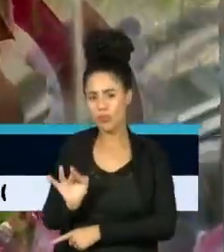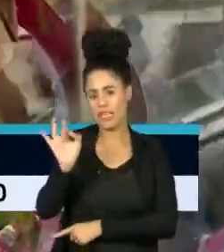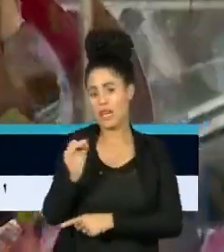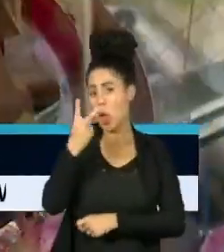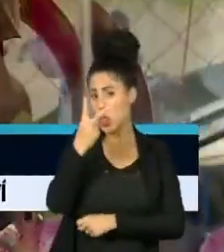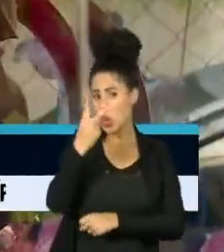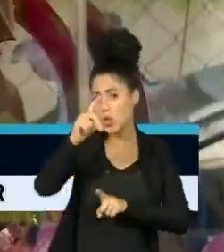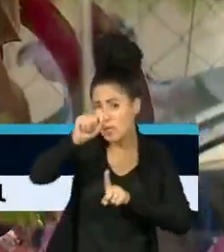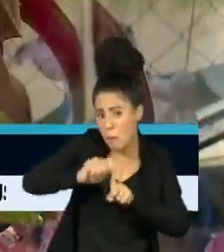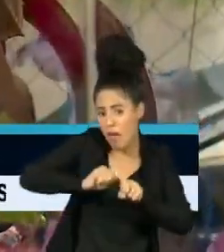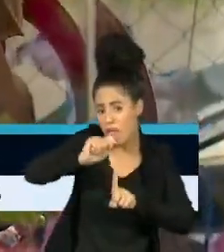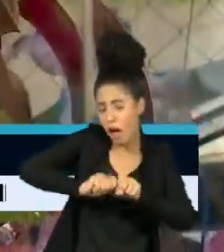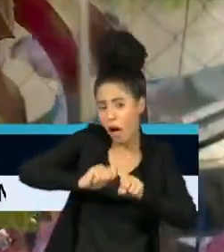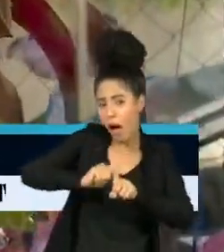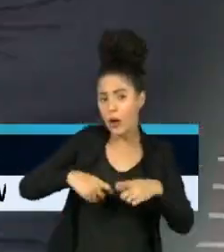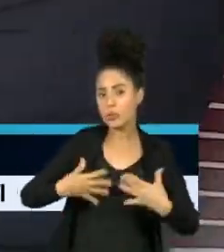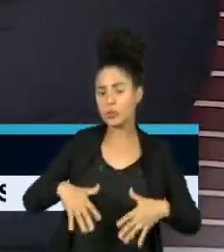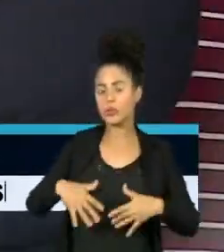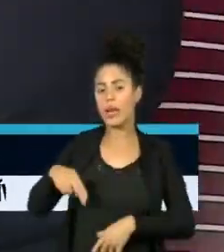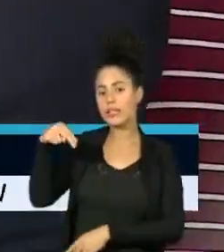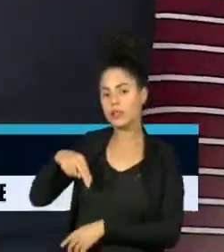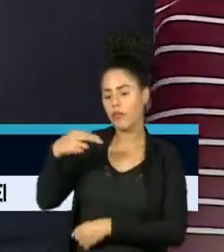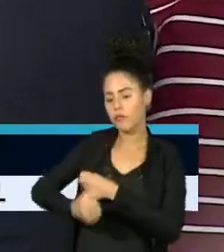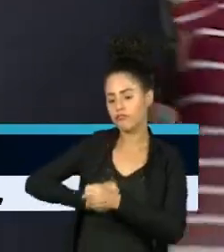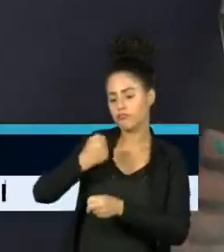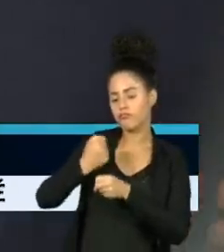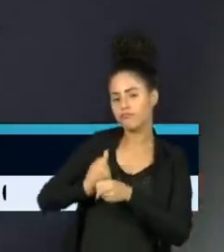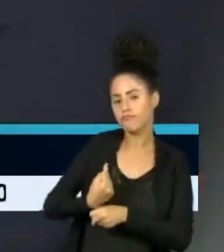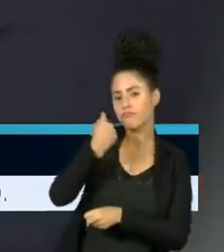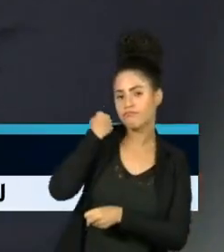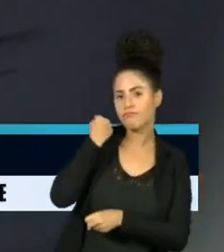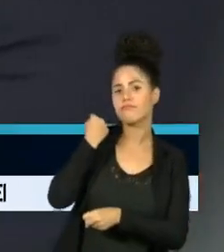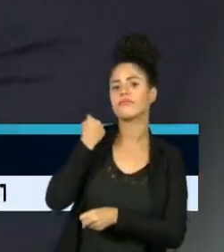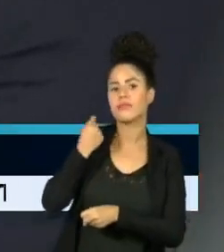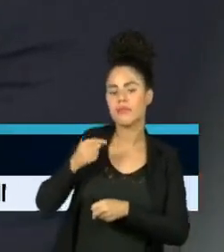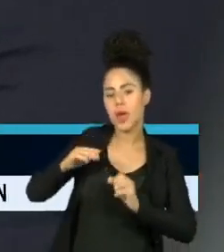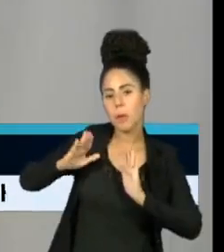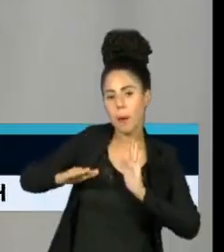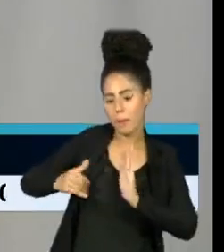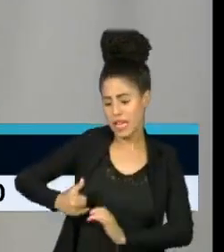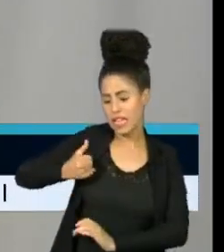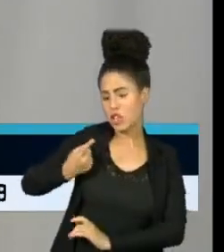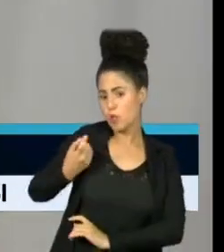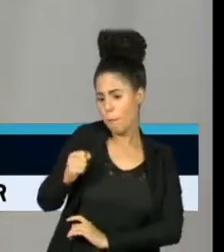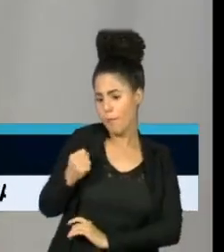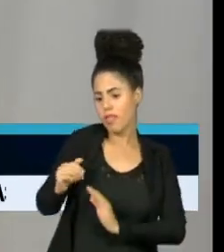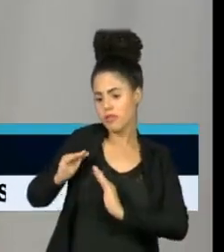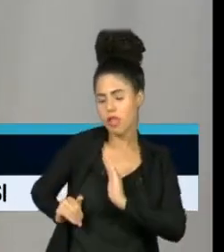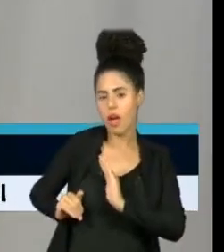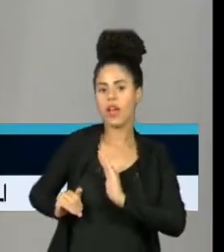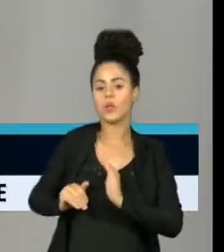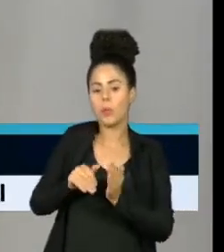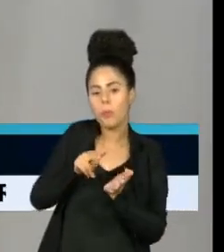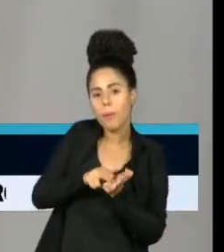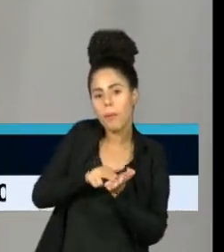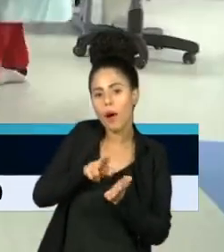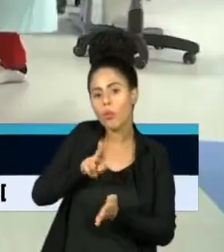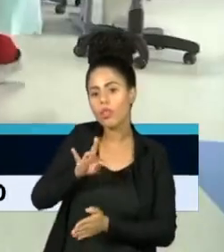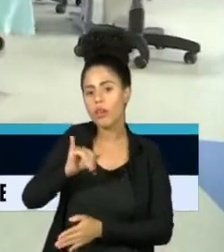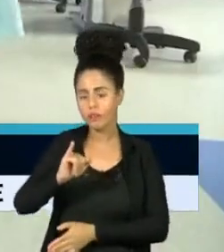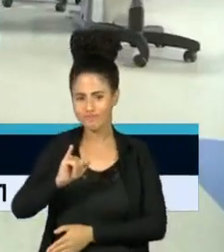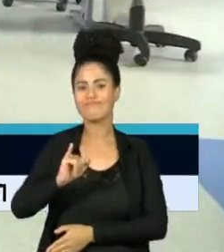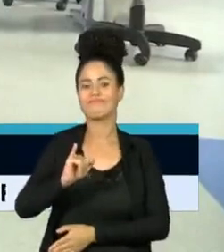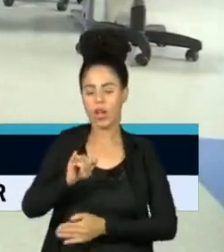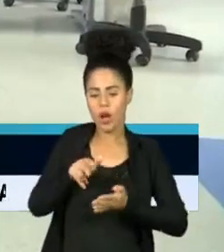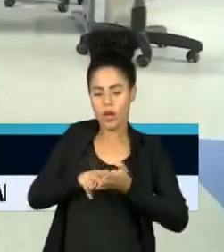meses. Em novembro do ano passado, 106 pacientes com menos de 18 anos ocupavam leitos de UTI no estado.